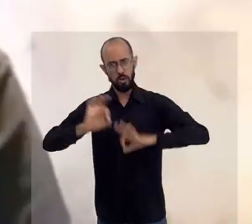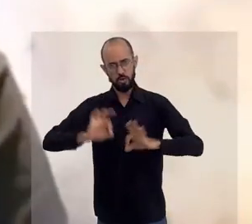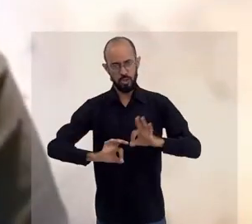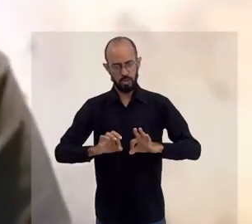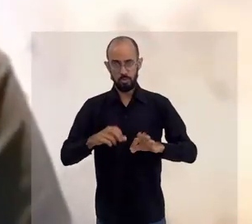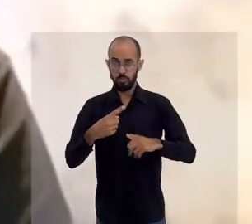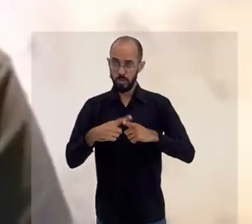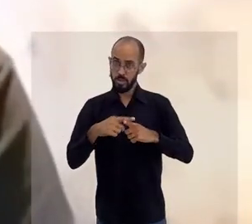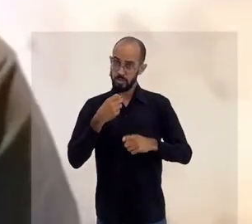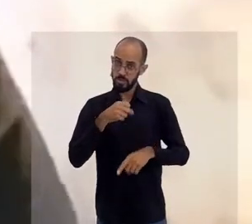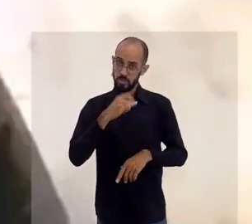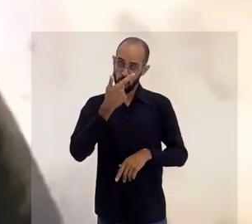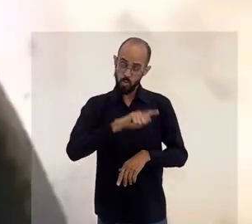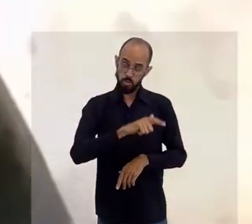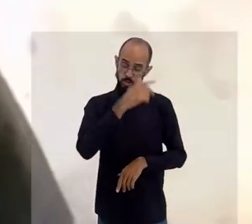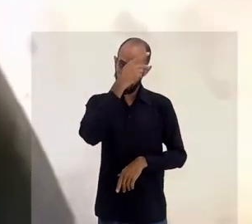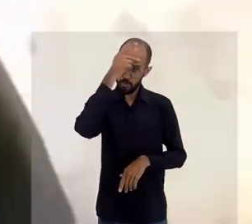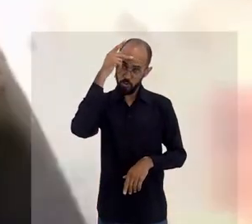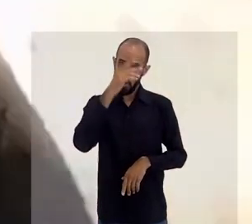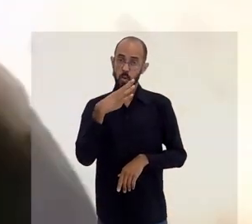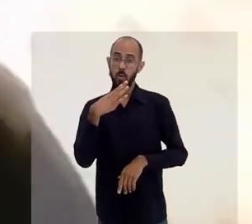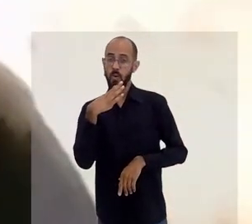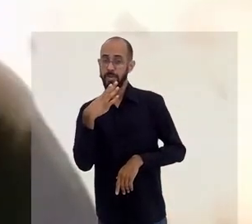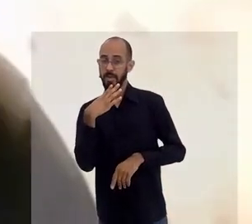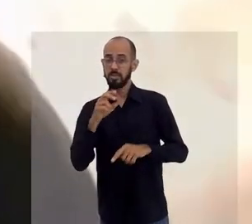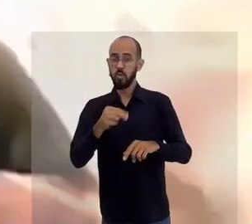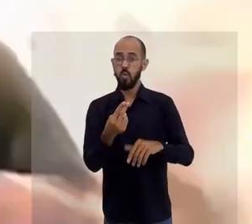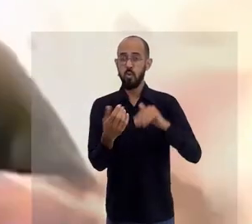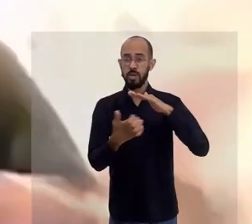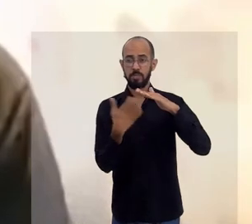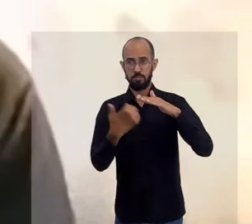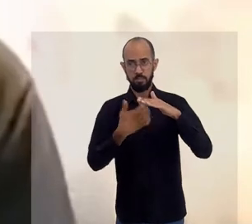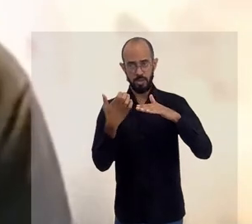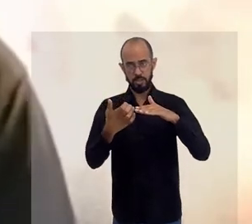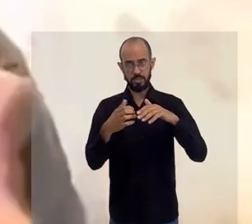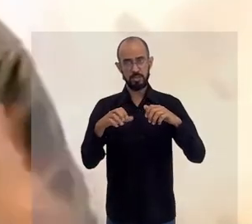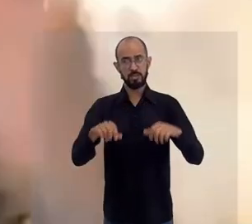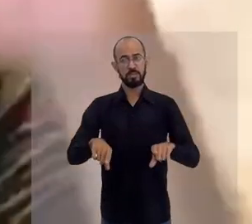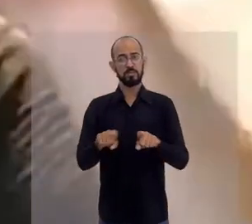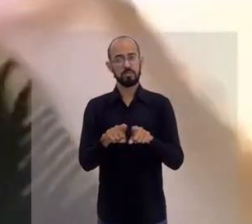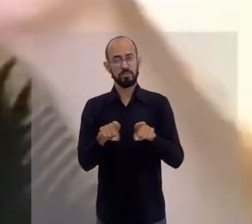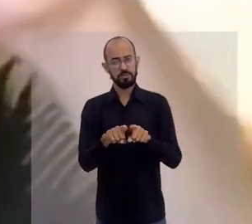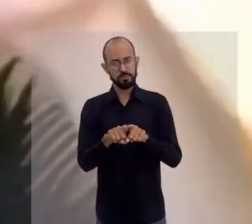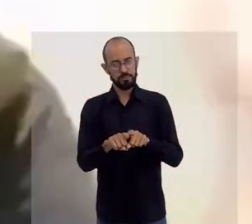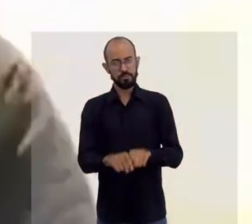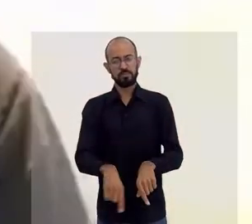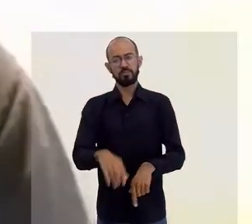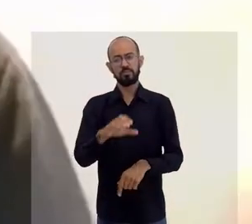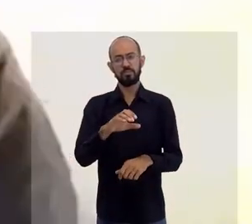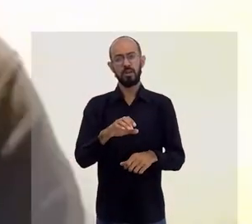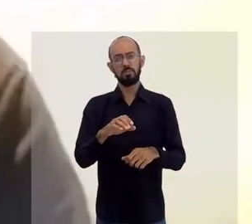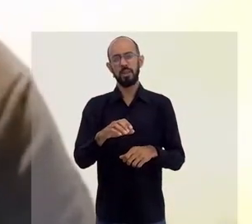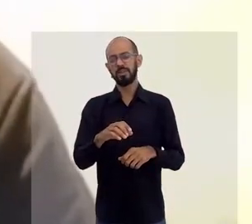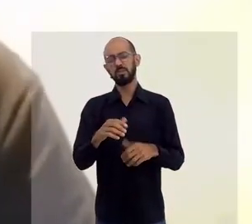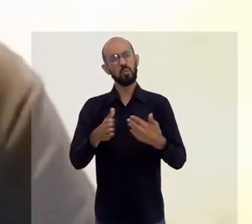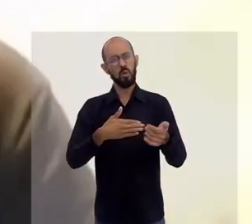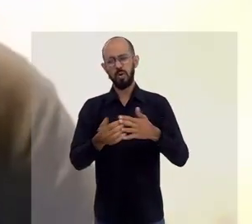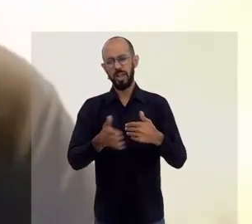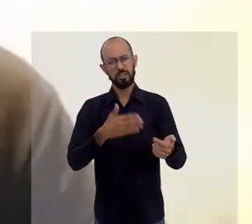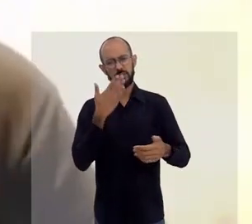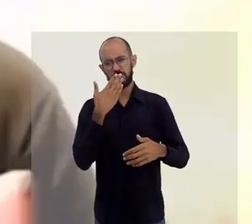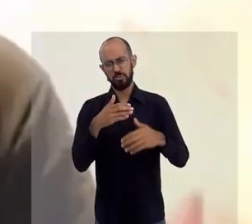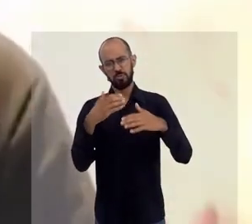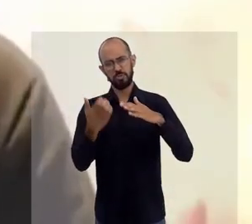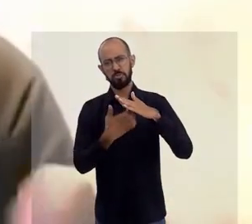pessoas conhecem o projeto, empresas, inclusive, são super bem-vindas, concessionárias também são super bem-vindas,